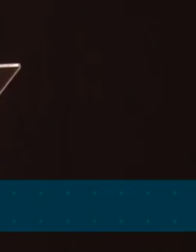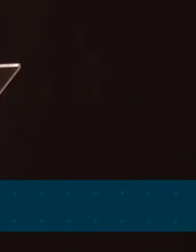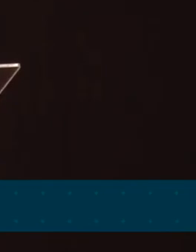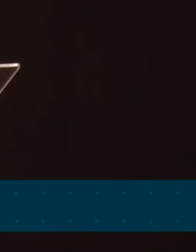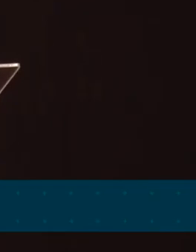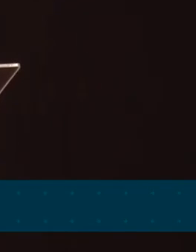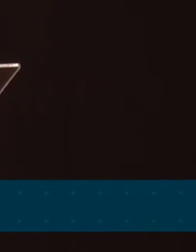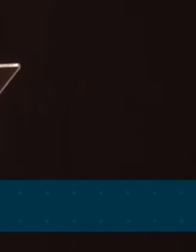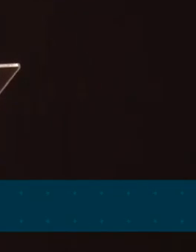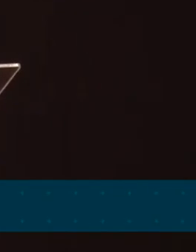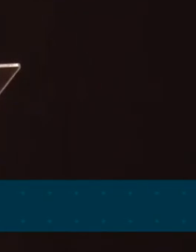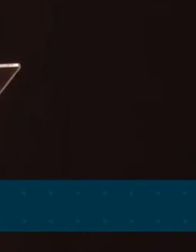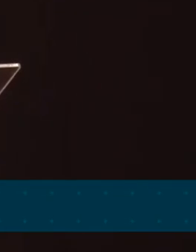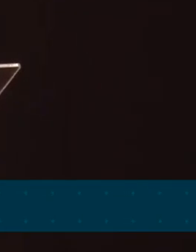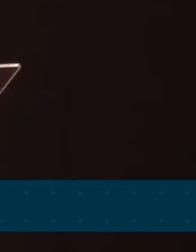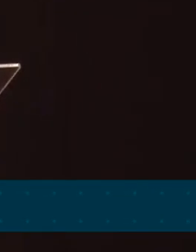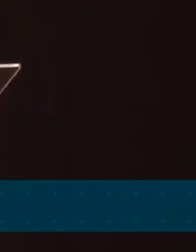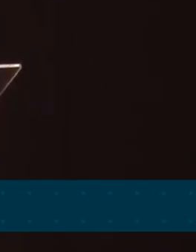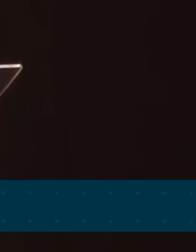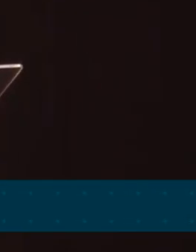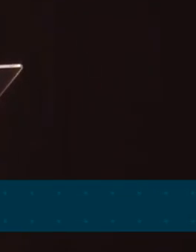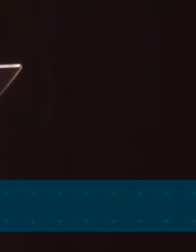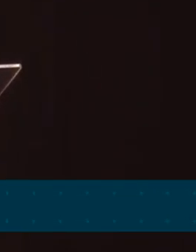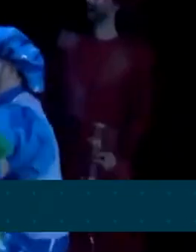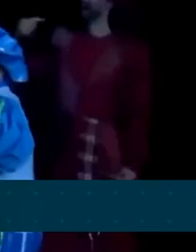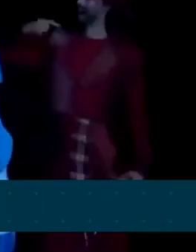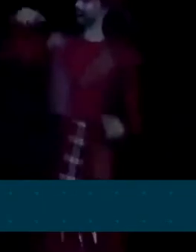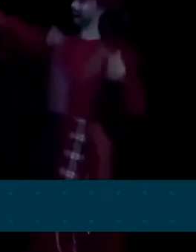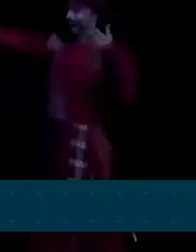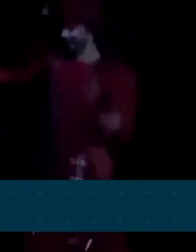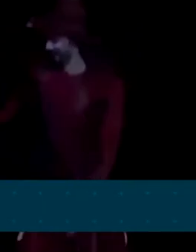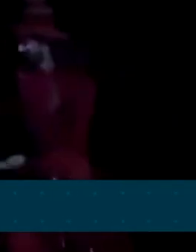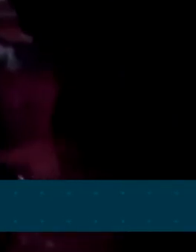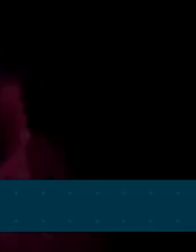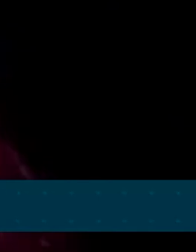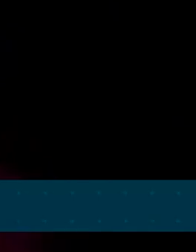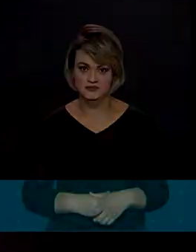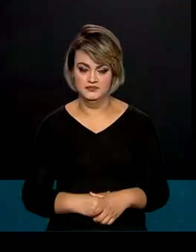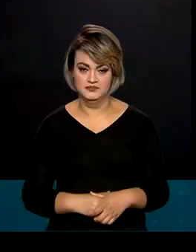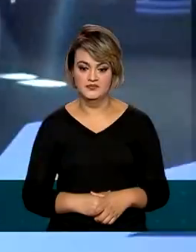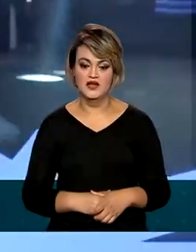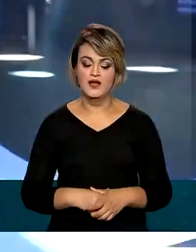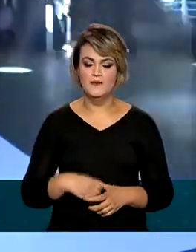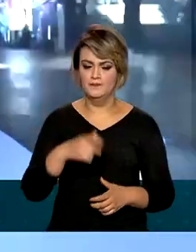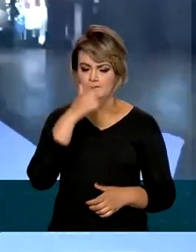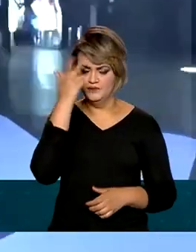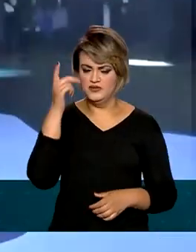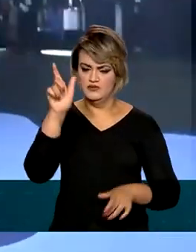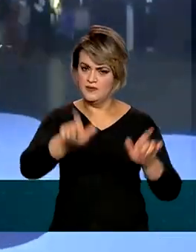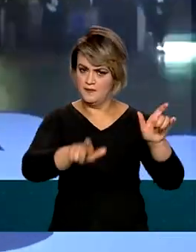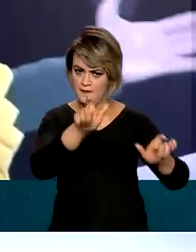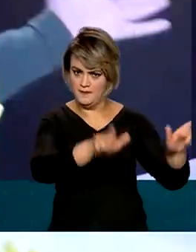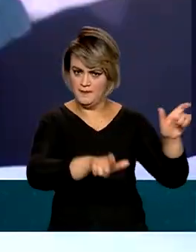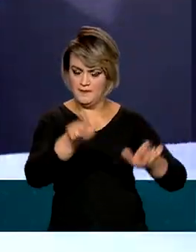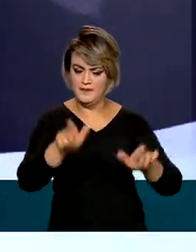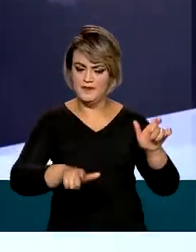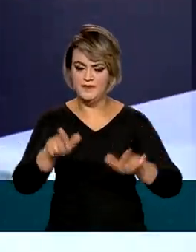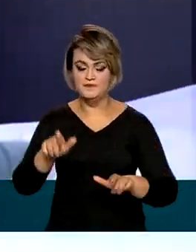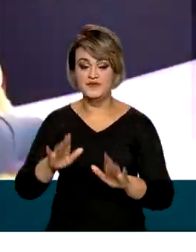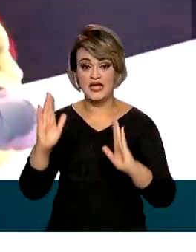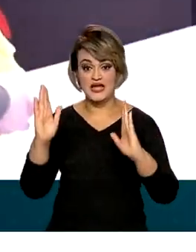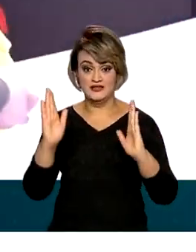demonstrar empatia e respeito pelo nosso próximo. Entre atletas, dirigentes e comissões técnicas, a